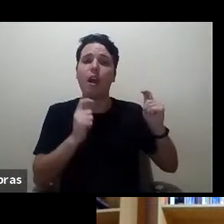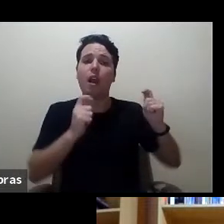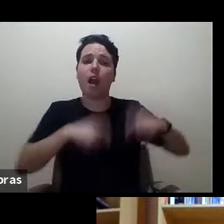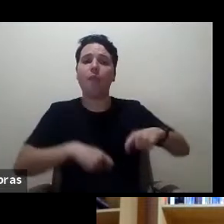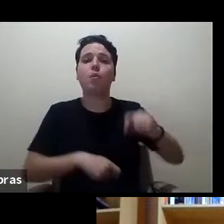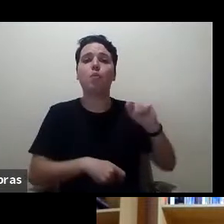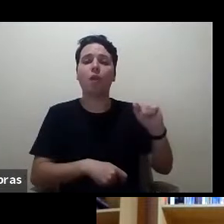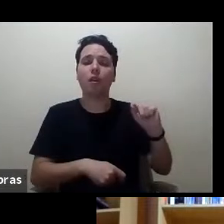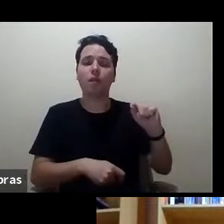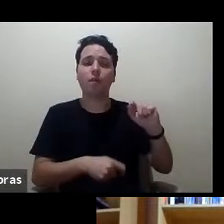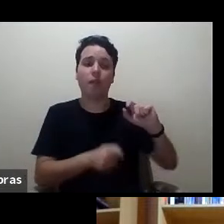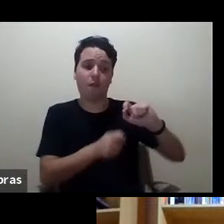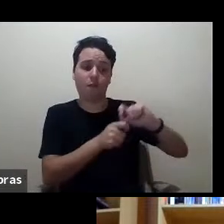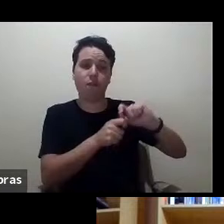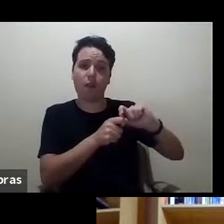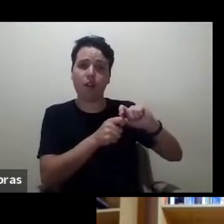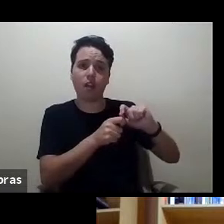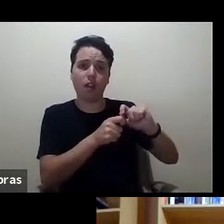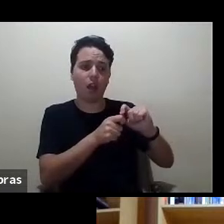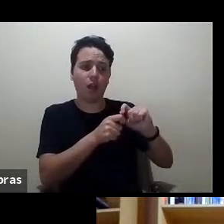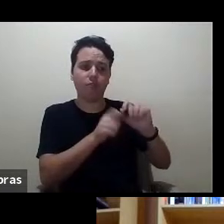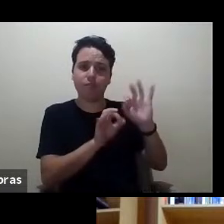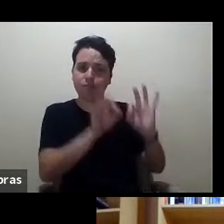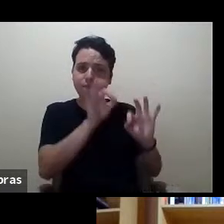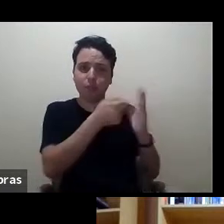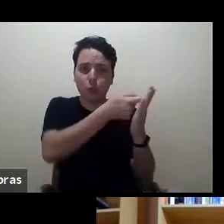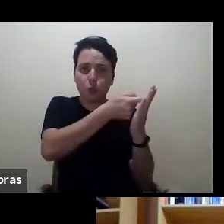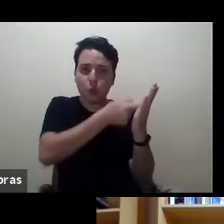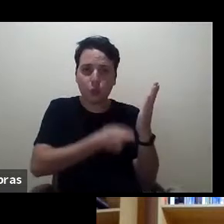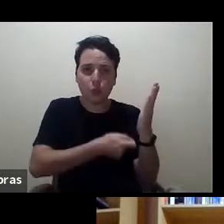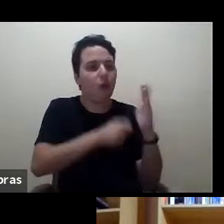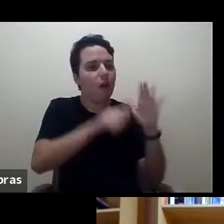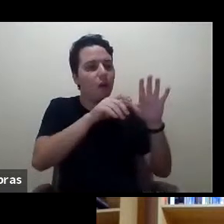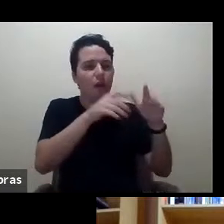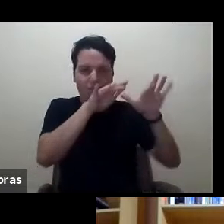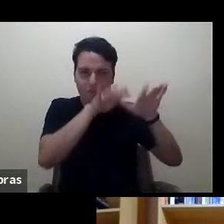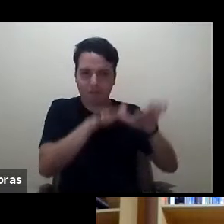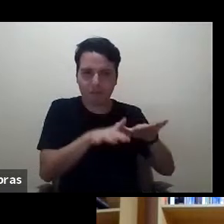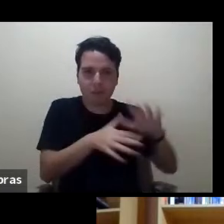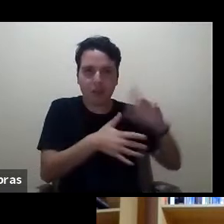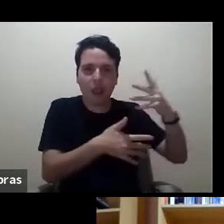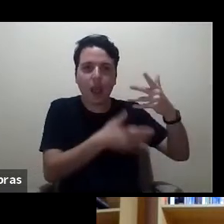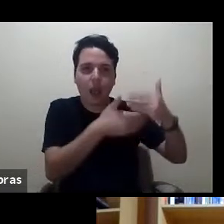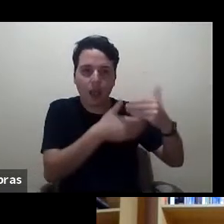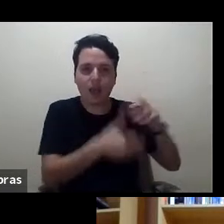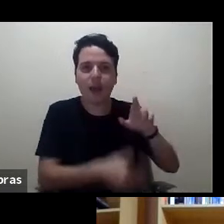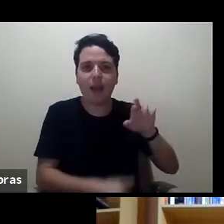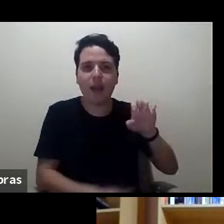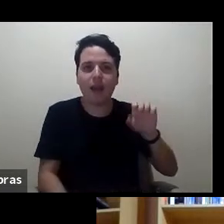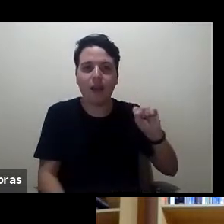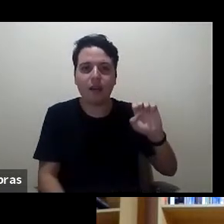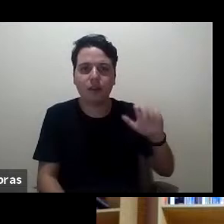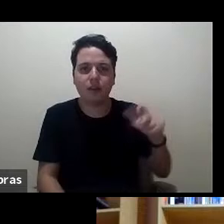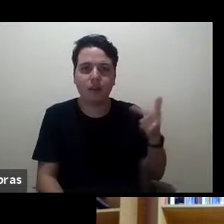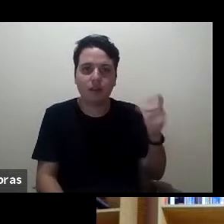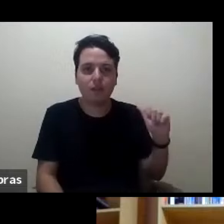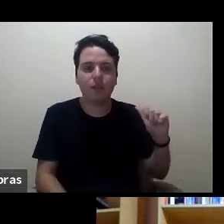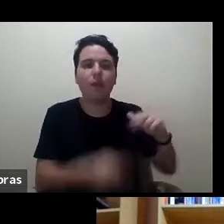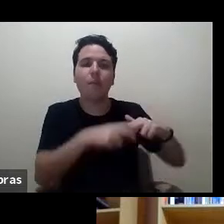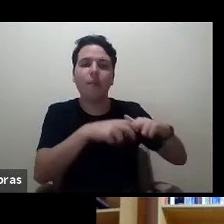fazer essa resenha, tanto porque é uma temática que eles vêm